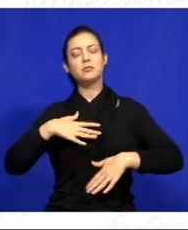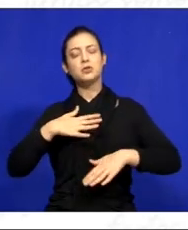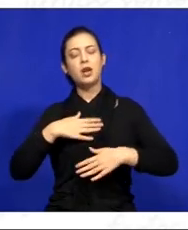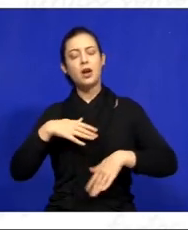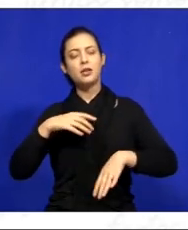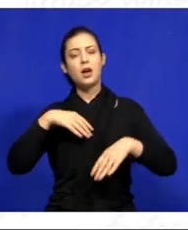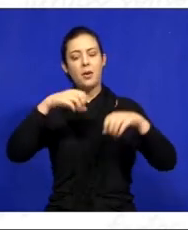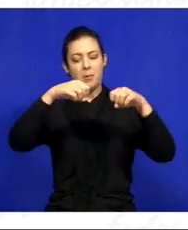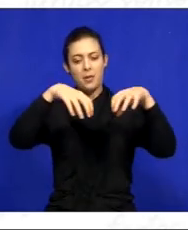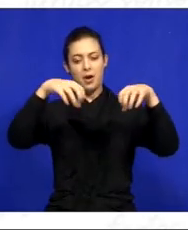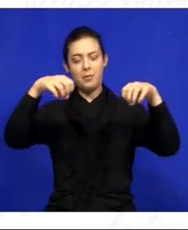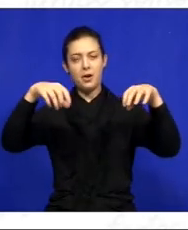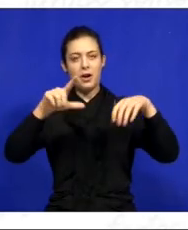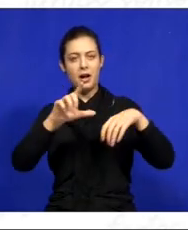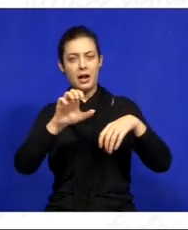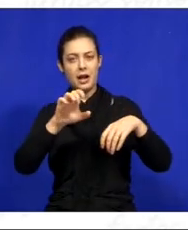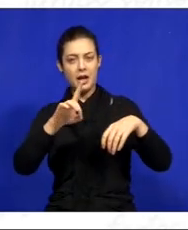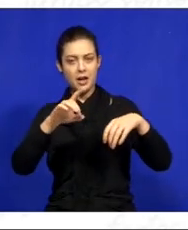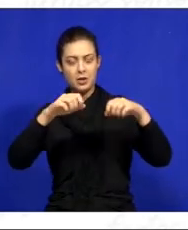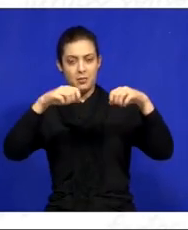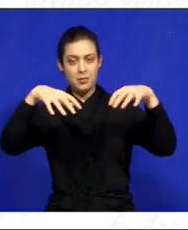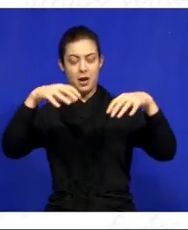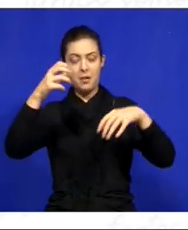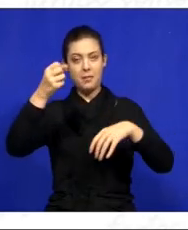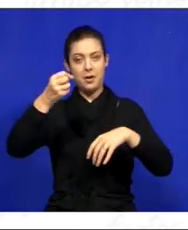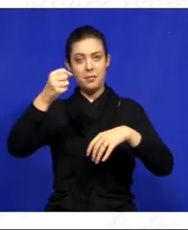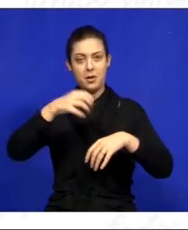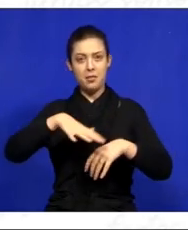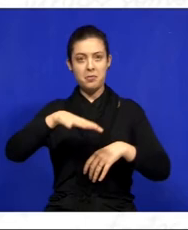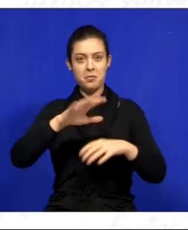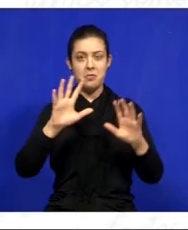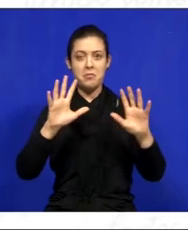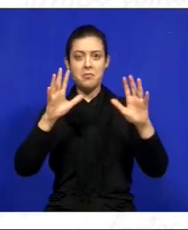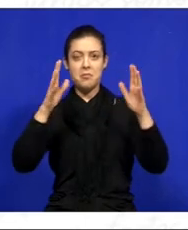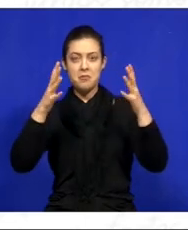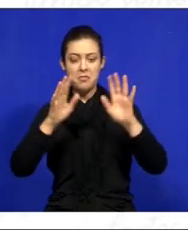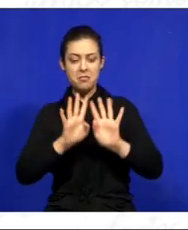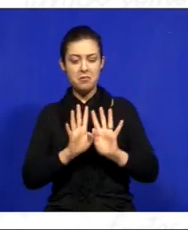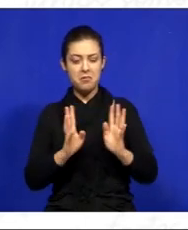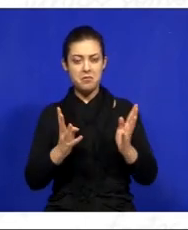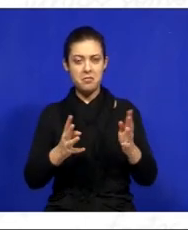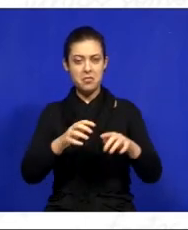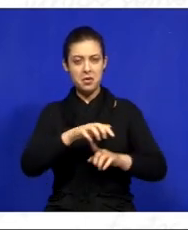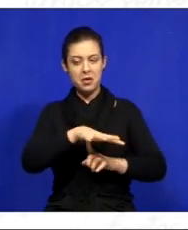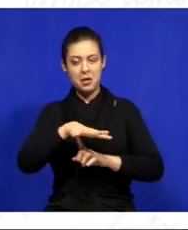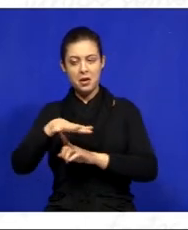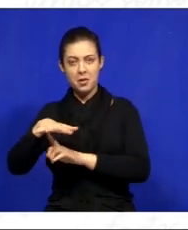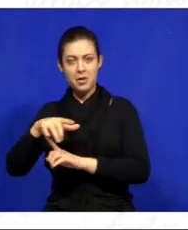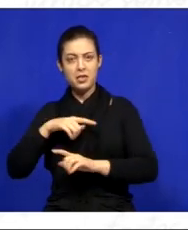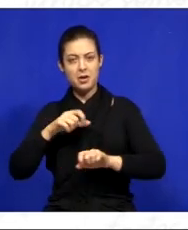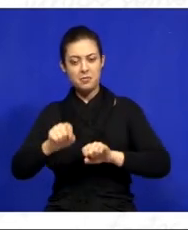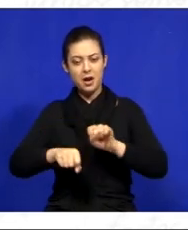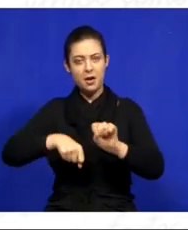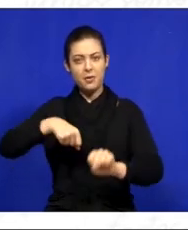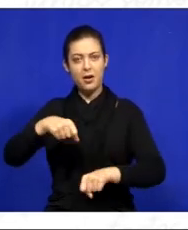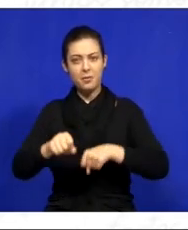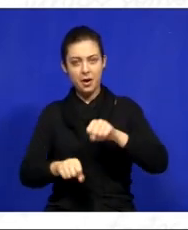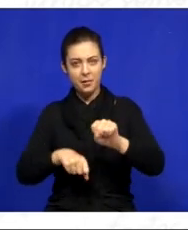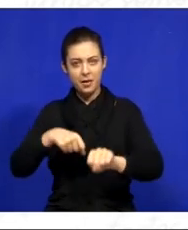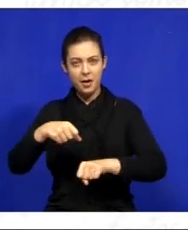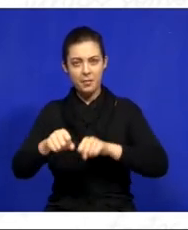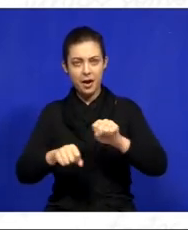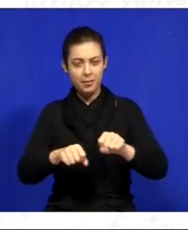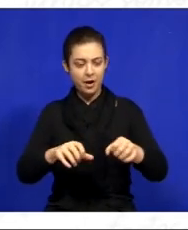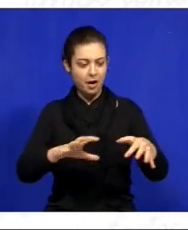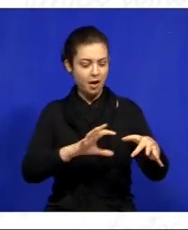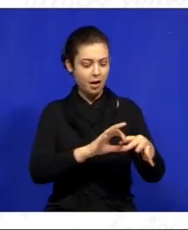iluminação de LED, área para eventos, pergolados, gramados e ciclovia que ligará a